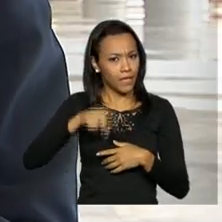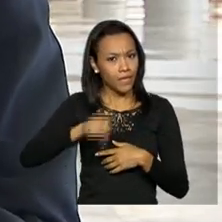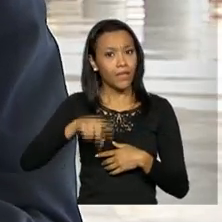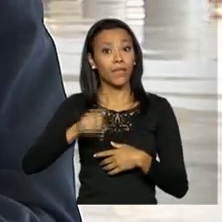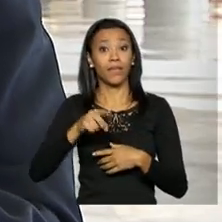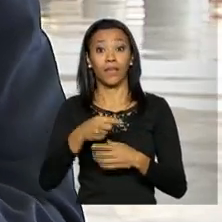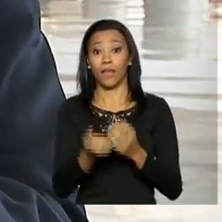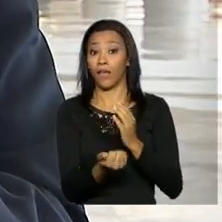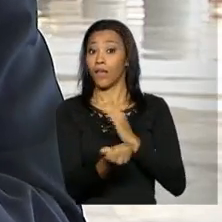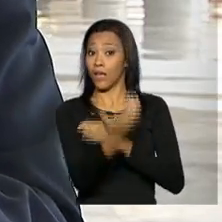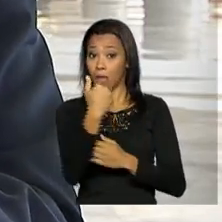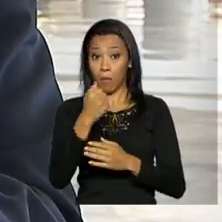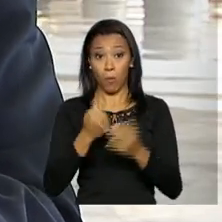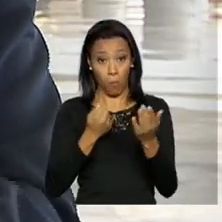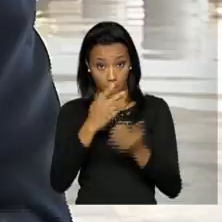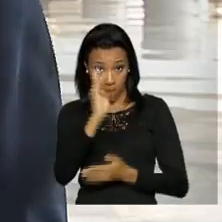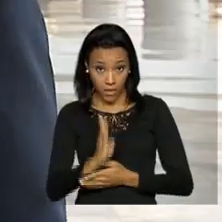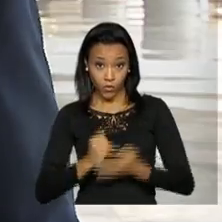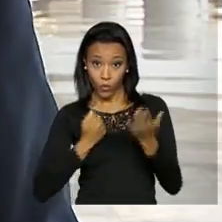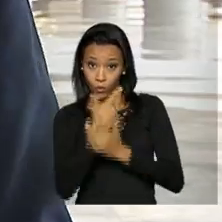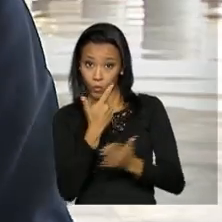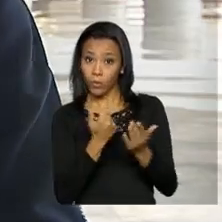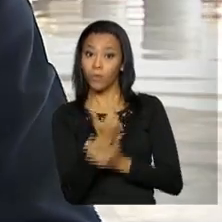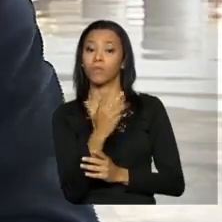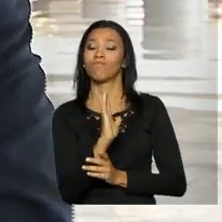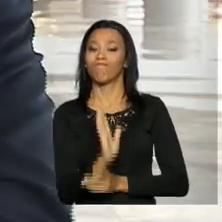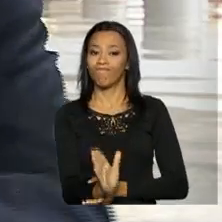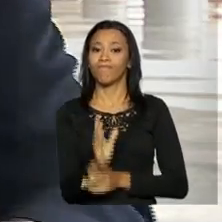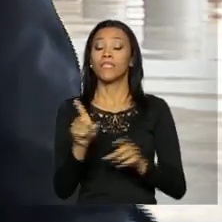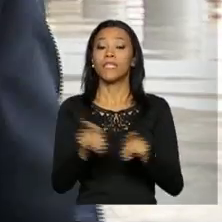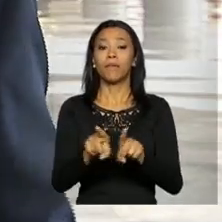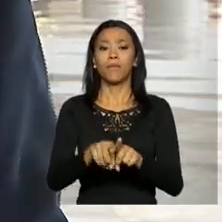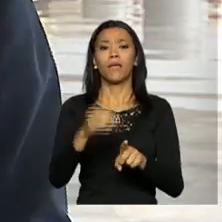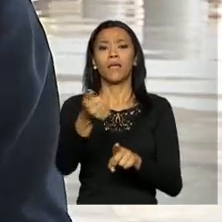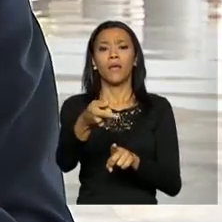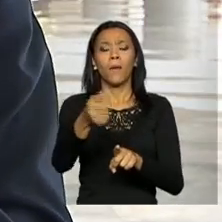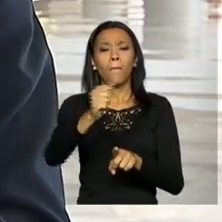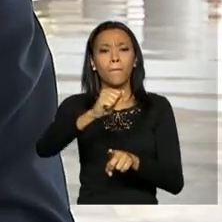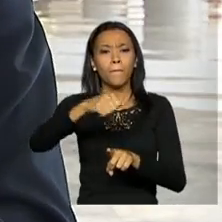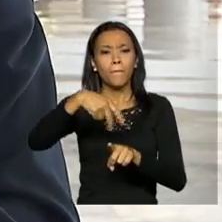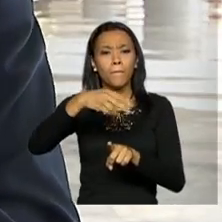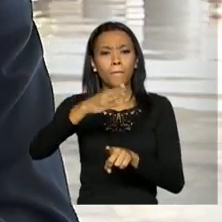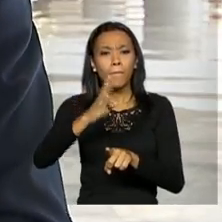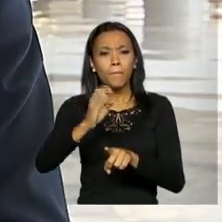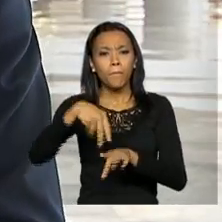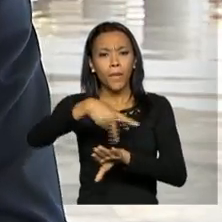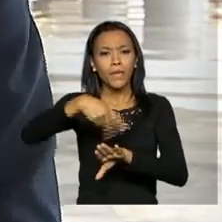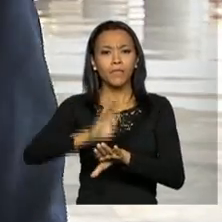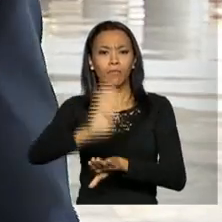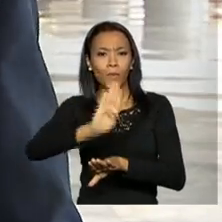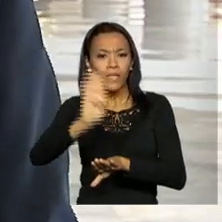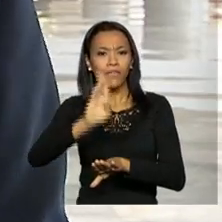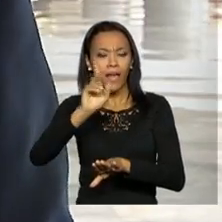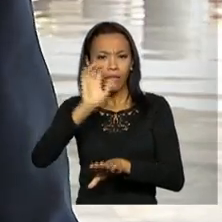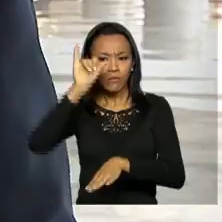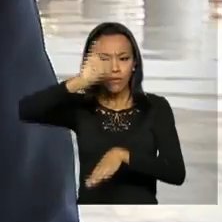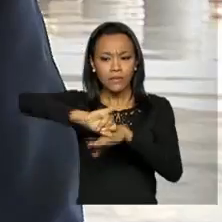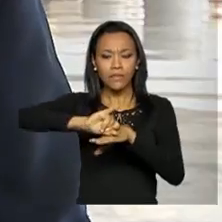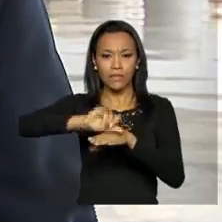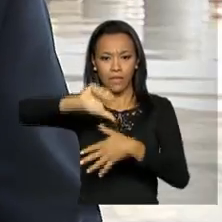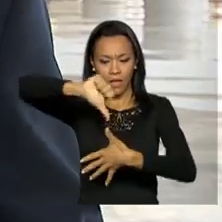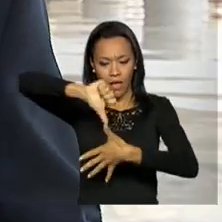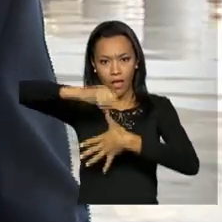Brasil. E, além disso também, a Bolívia é um país que fica no centro do continente, tem uma posição muito centralizada no